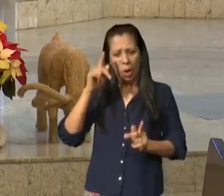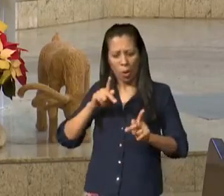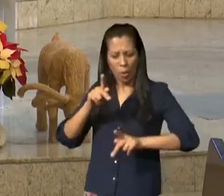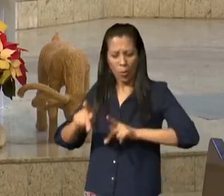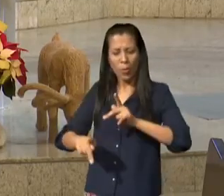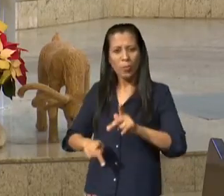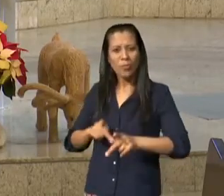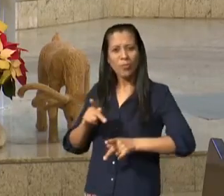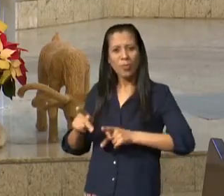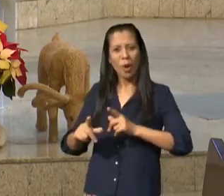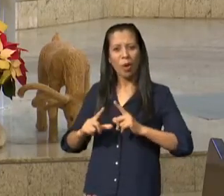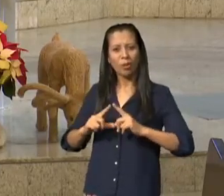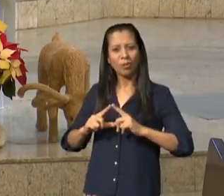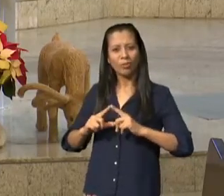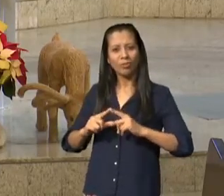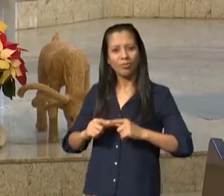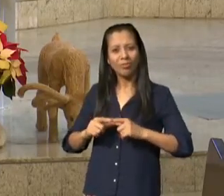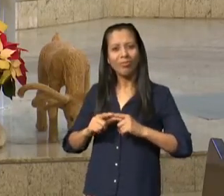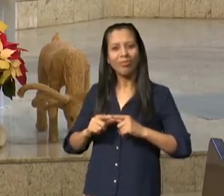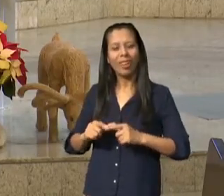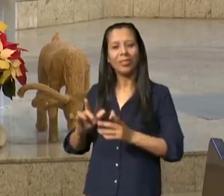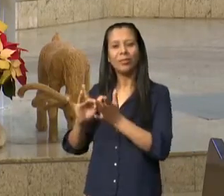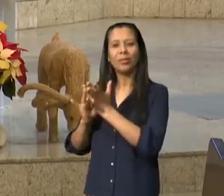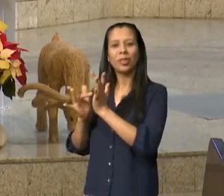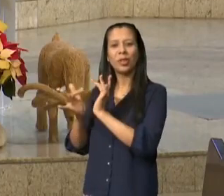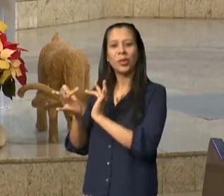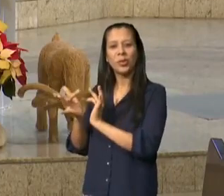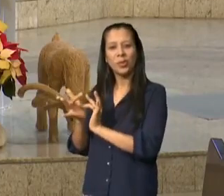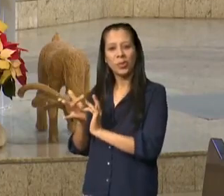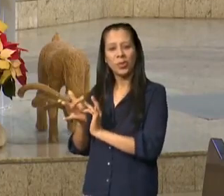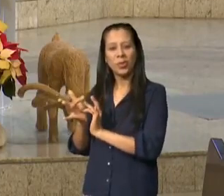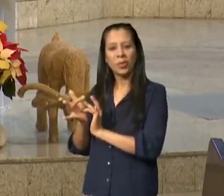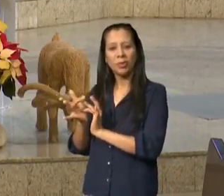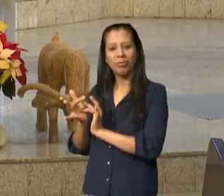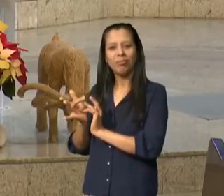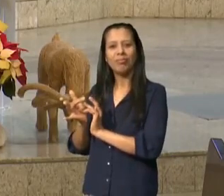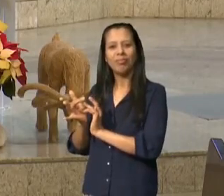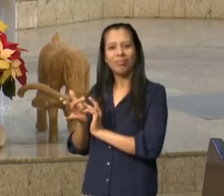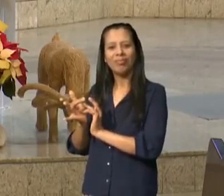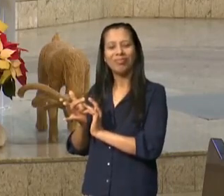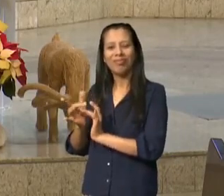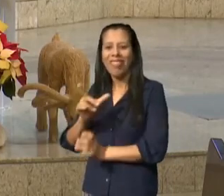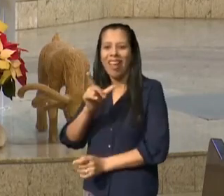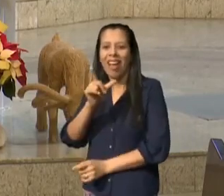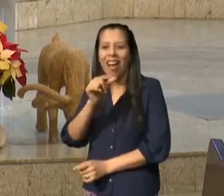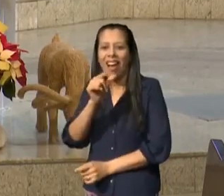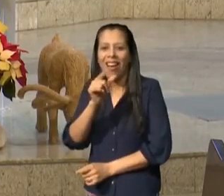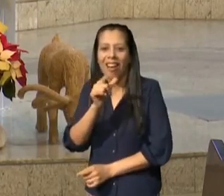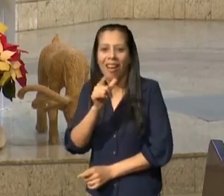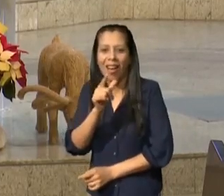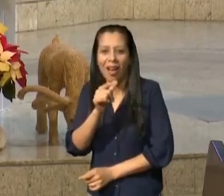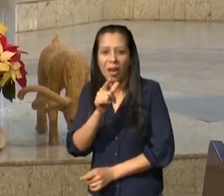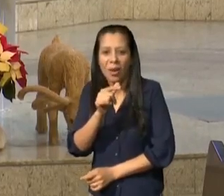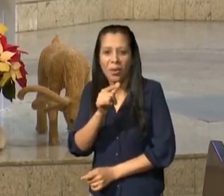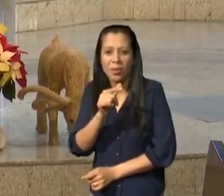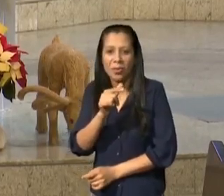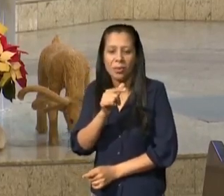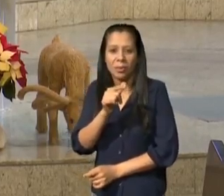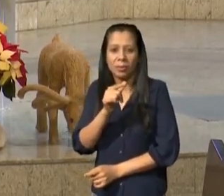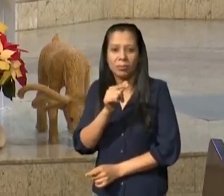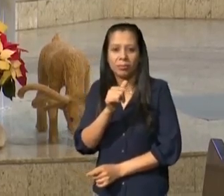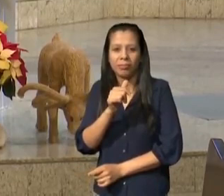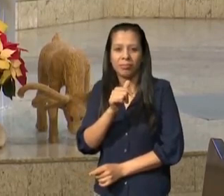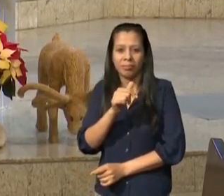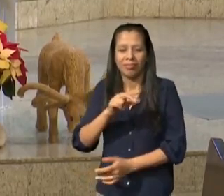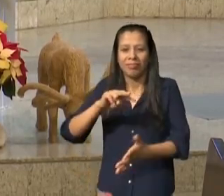foi se apresentar como água a água que saciava